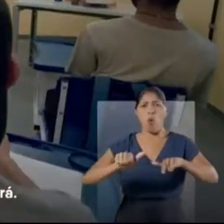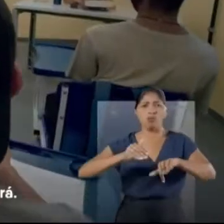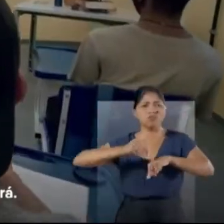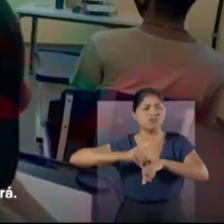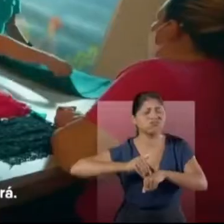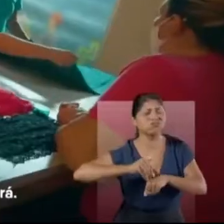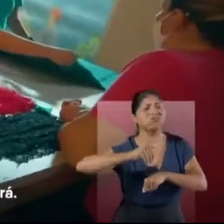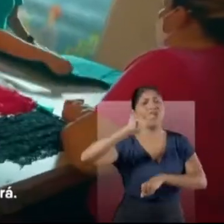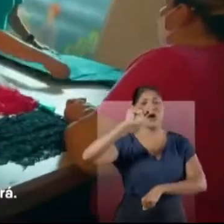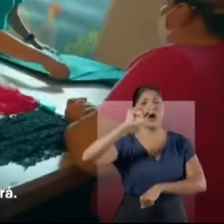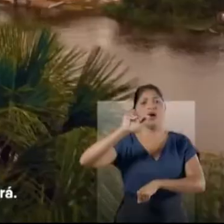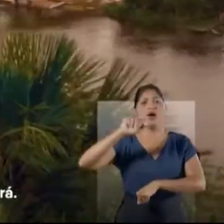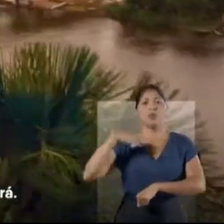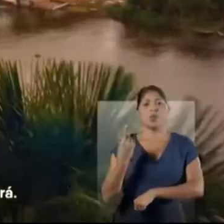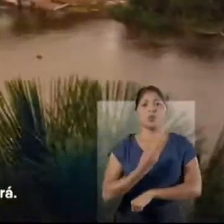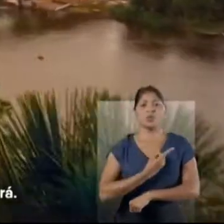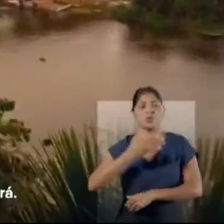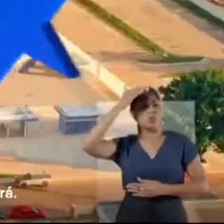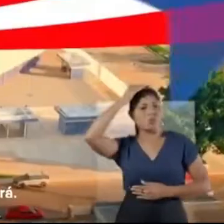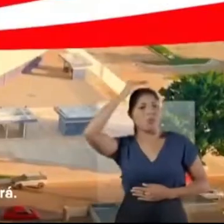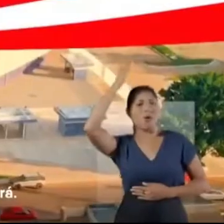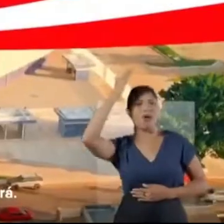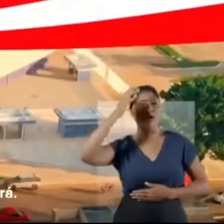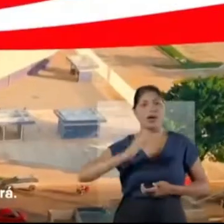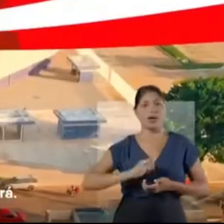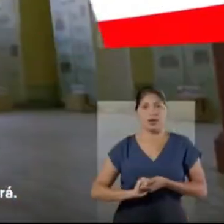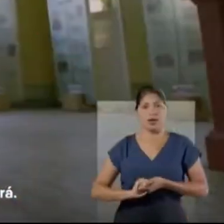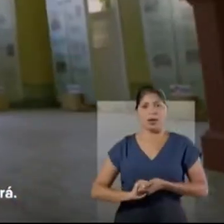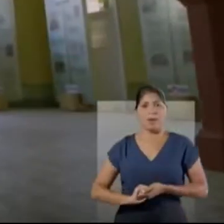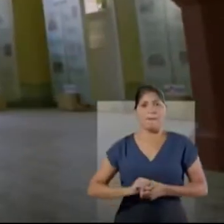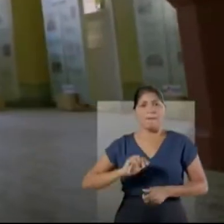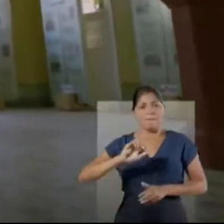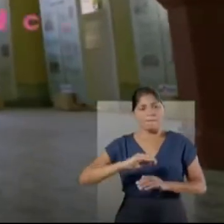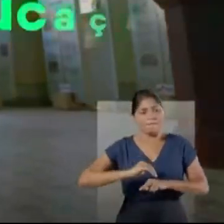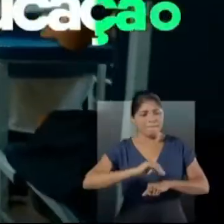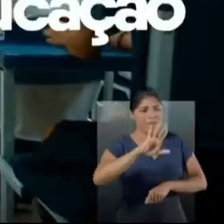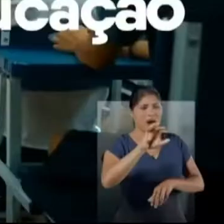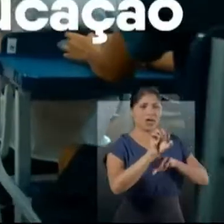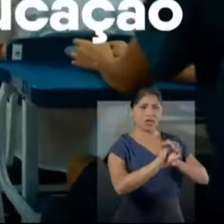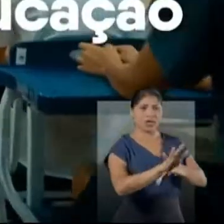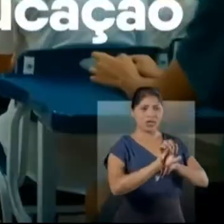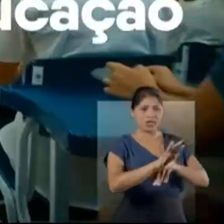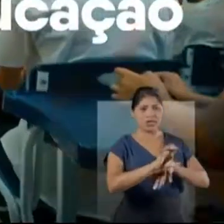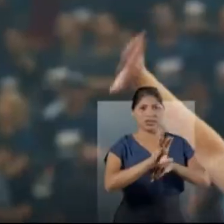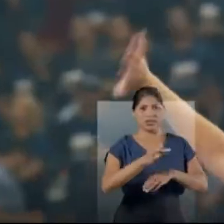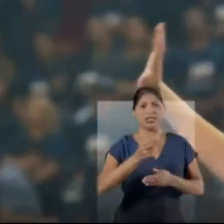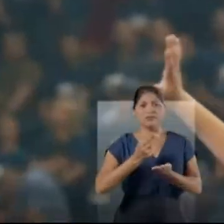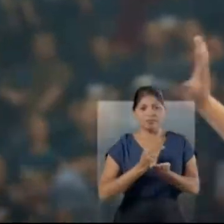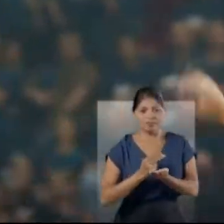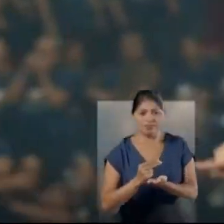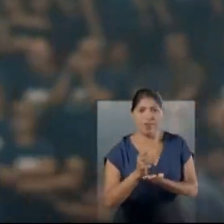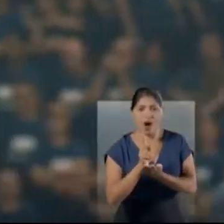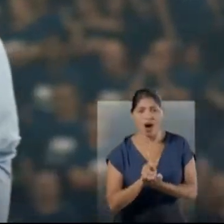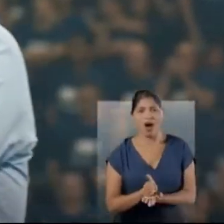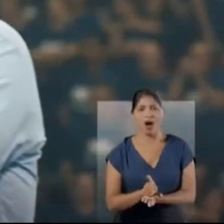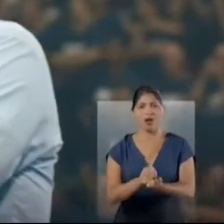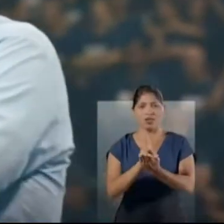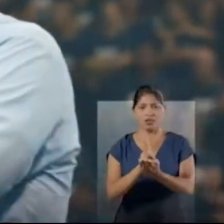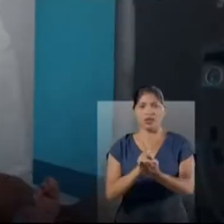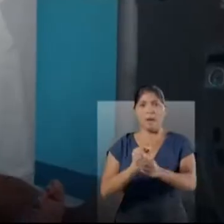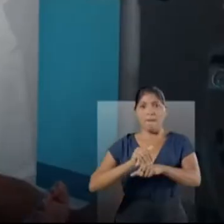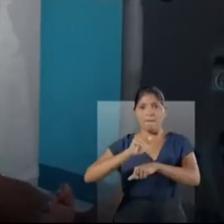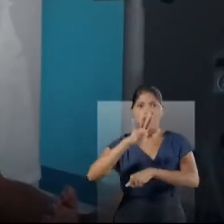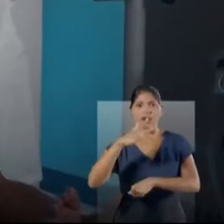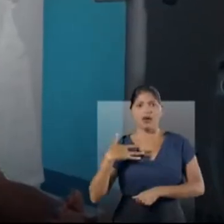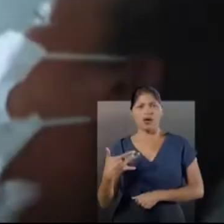trabalhar ainda mais por esse Pará. Com mais educação. Com seguir em frente.